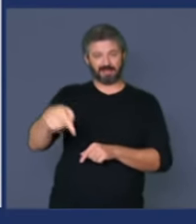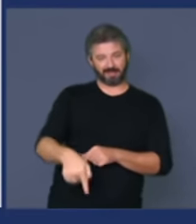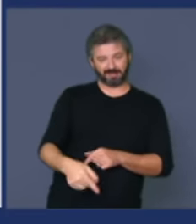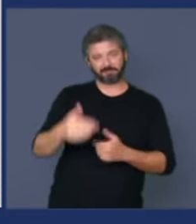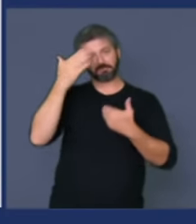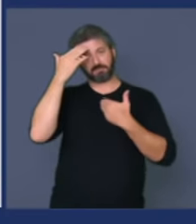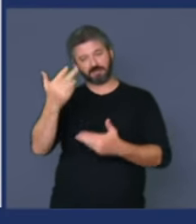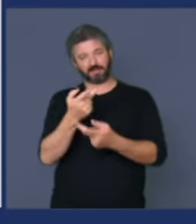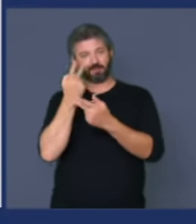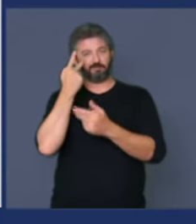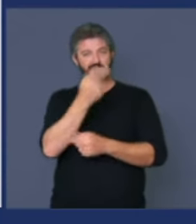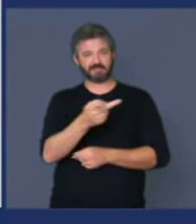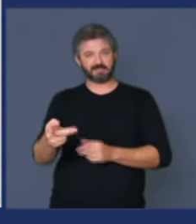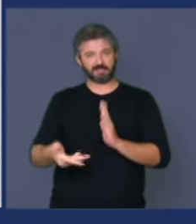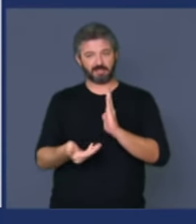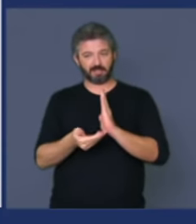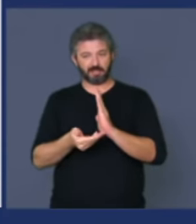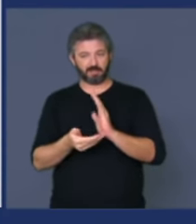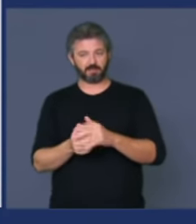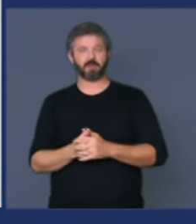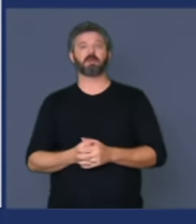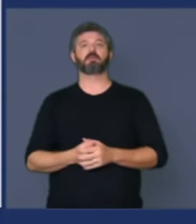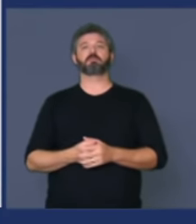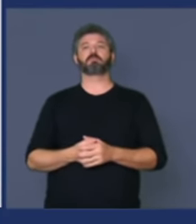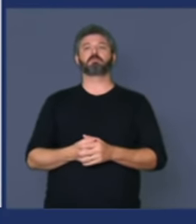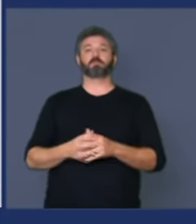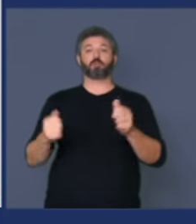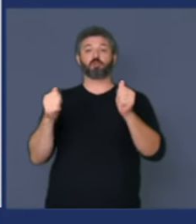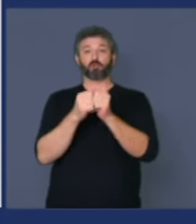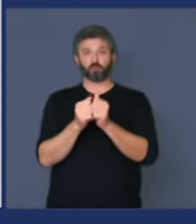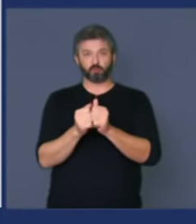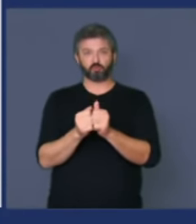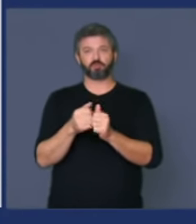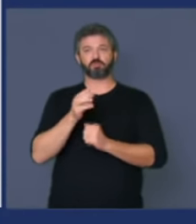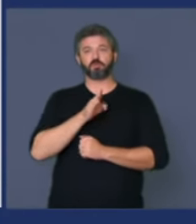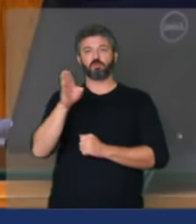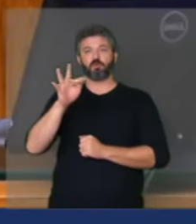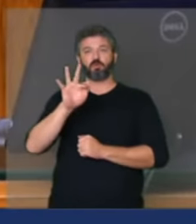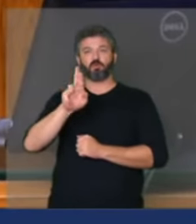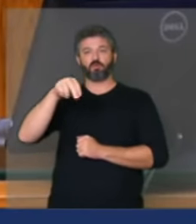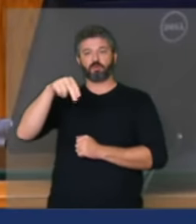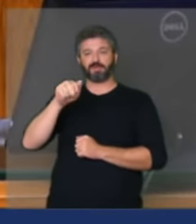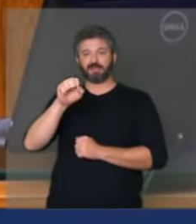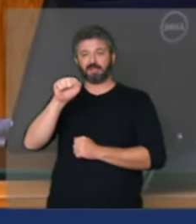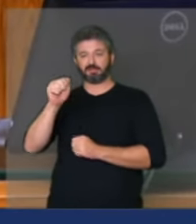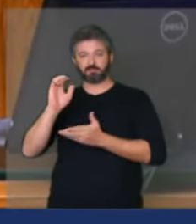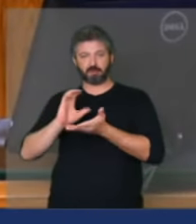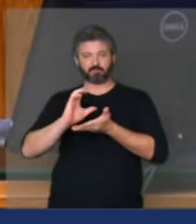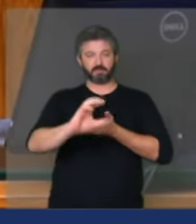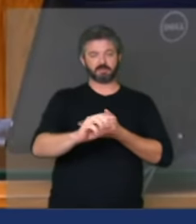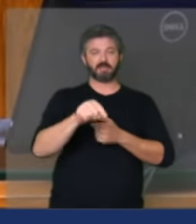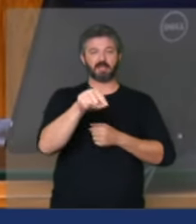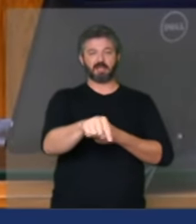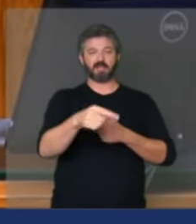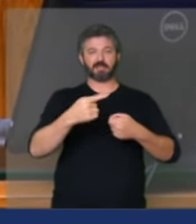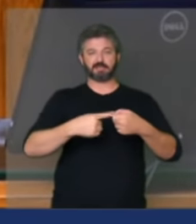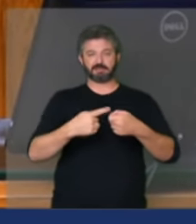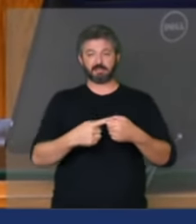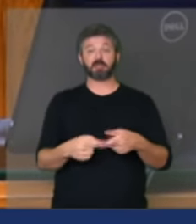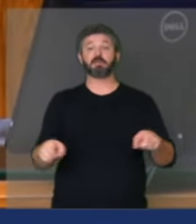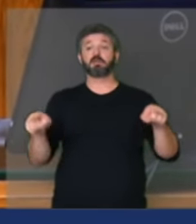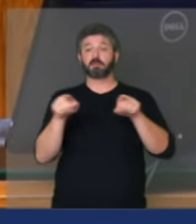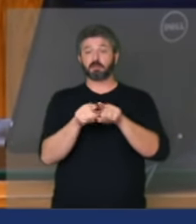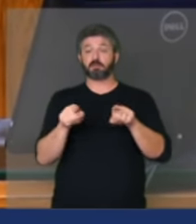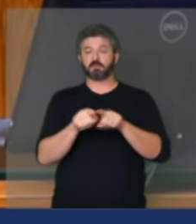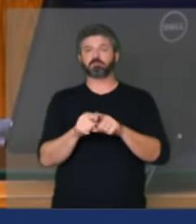presença na Câmara dos Deputados estivemos juntos hoje na Funasa buscando investimentos para o município também faço